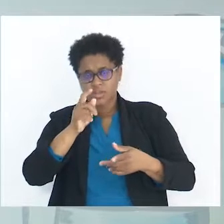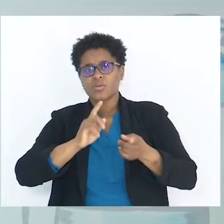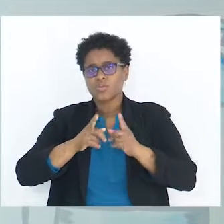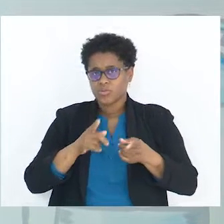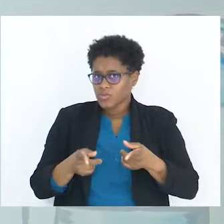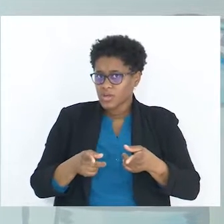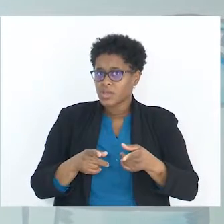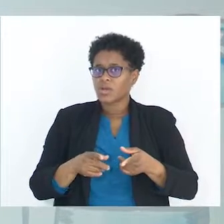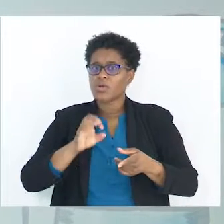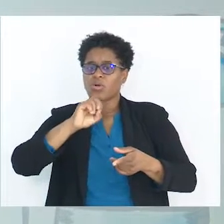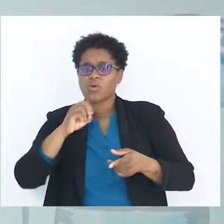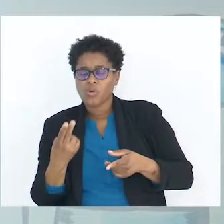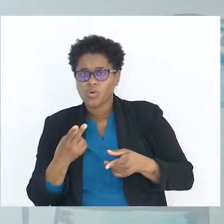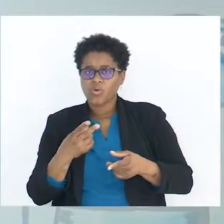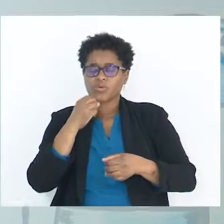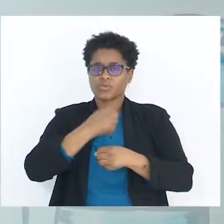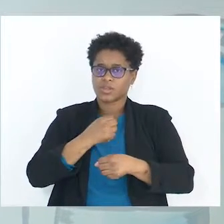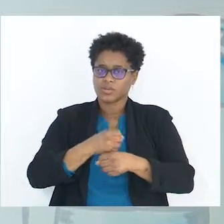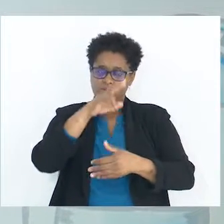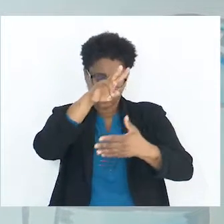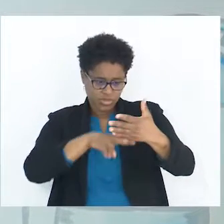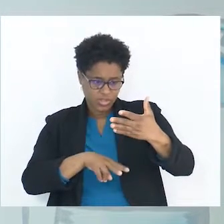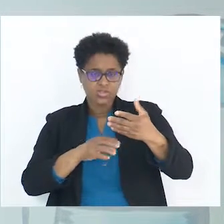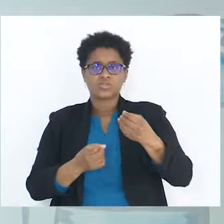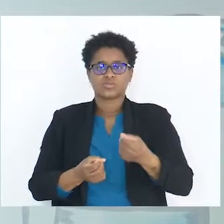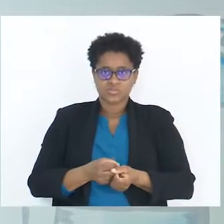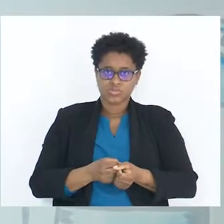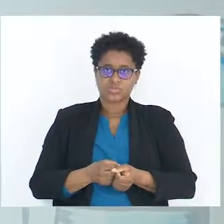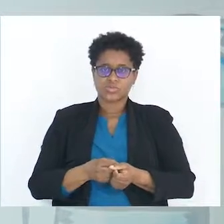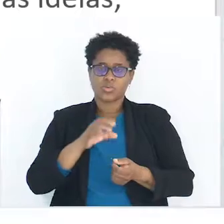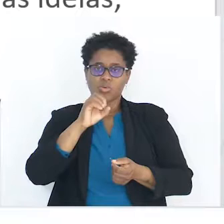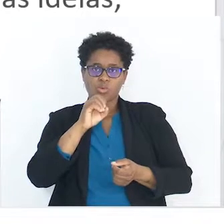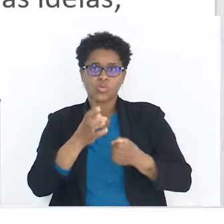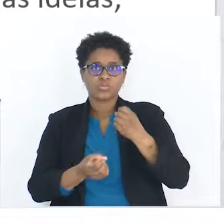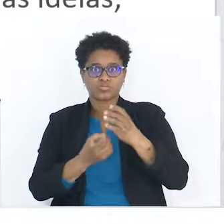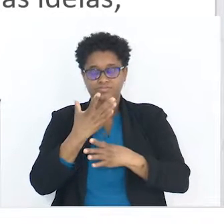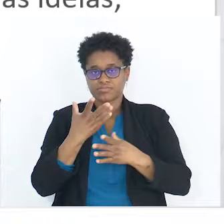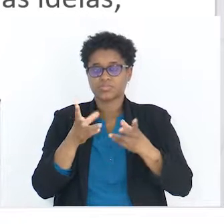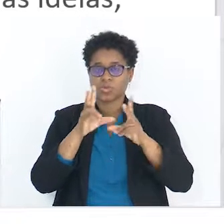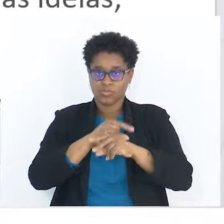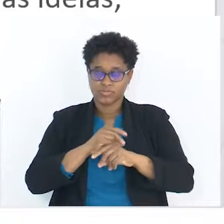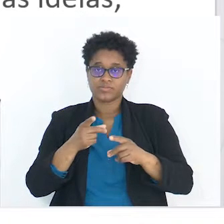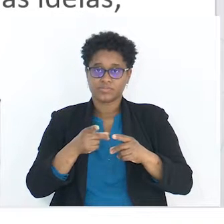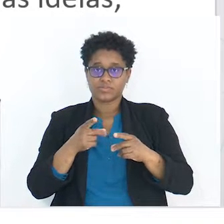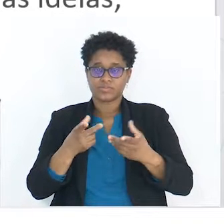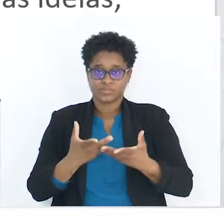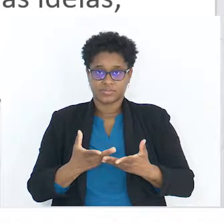com aquilo que é ou que foi a produção do texto original. Características